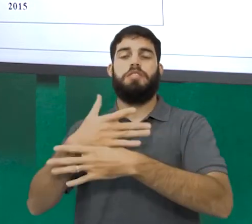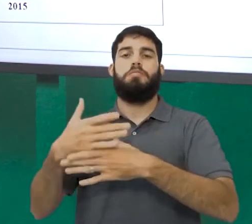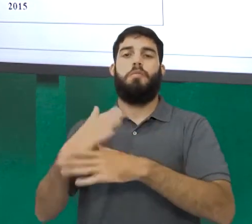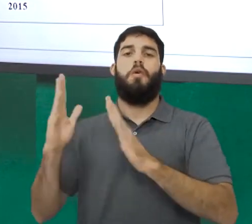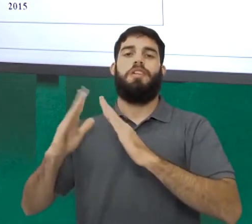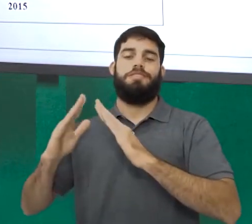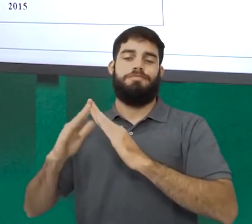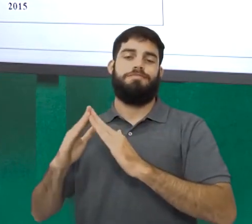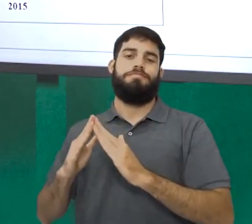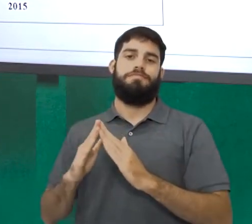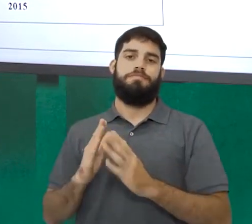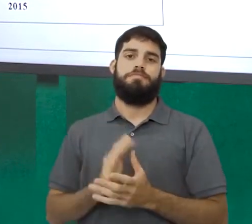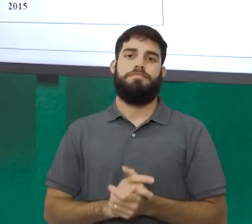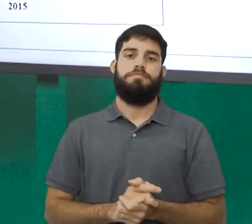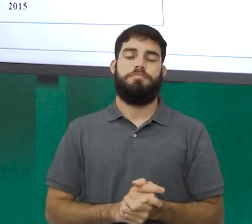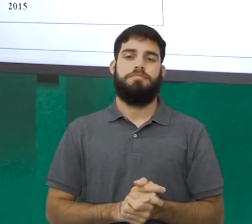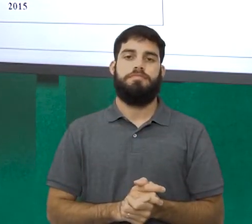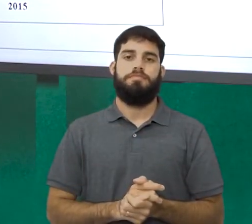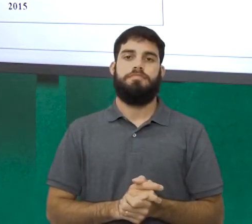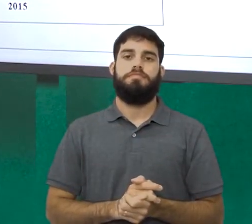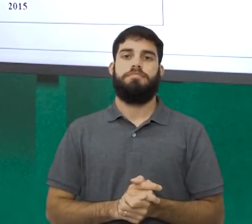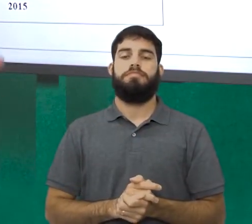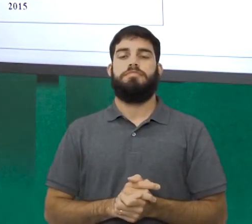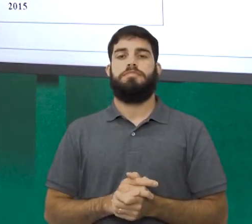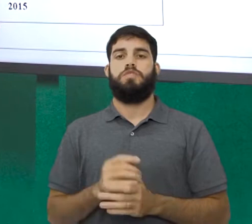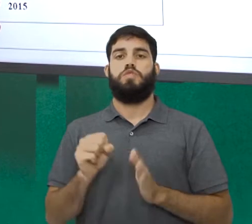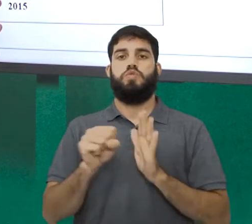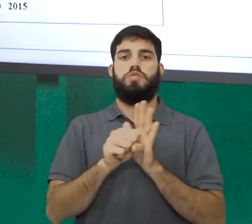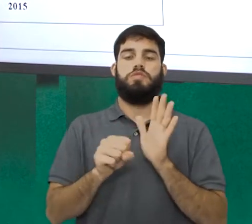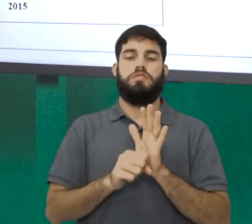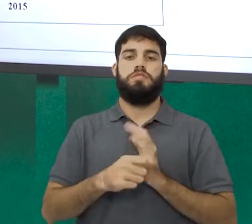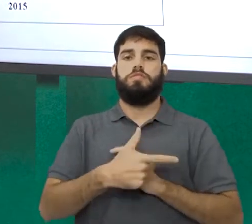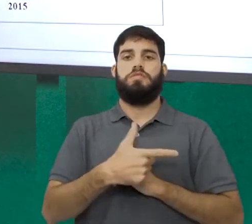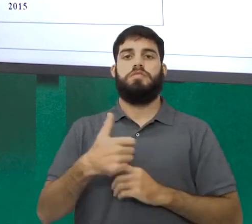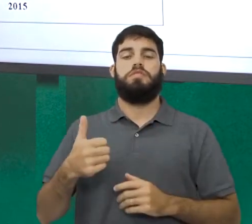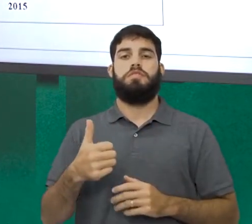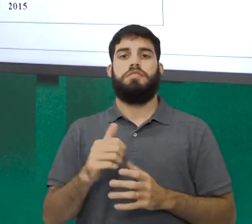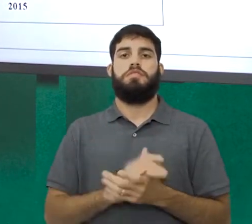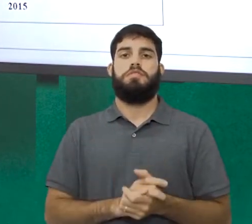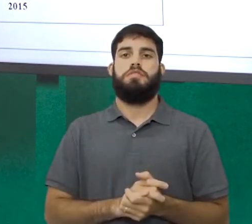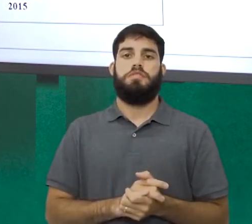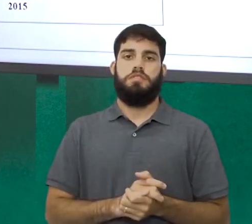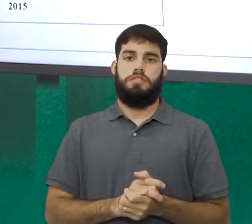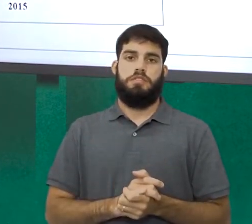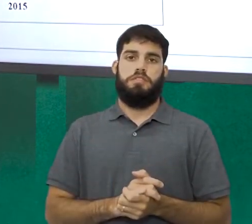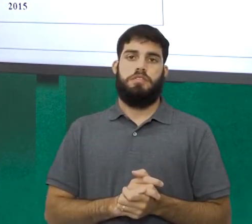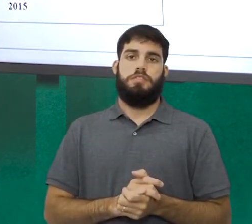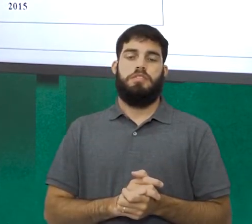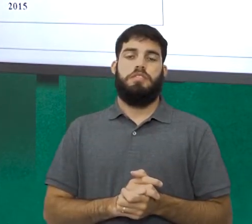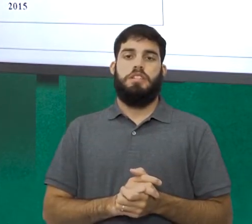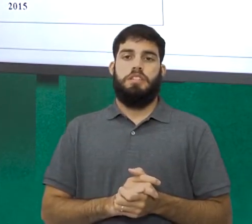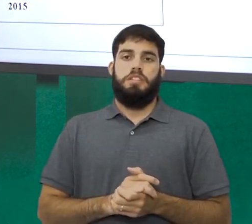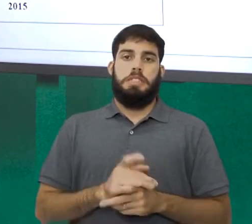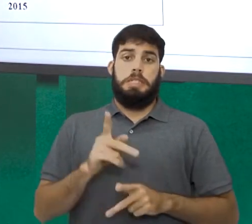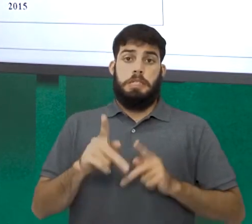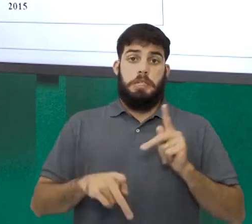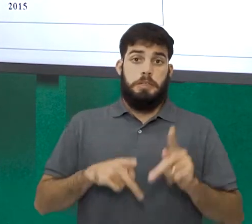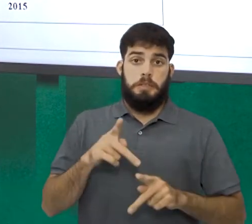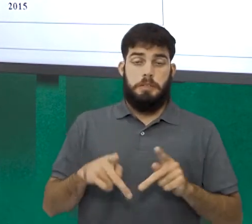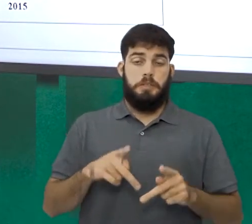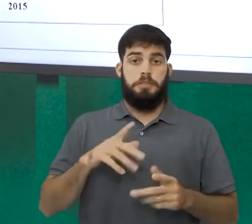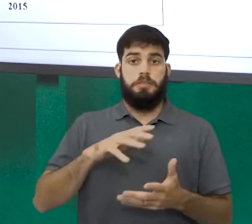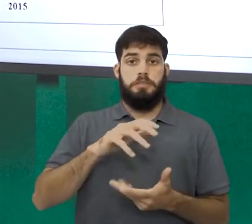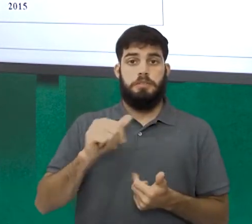momento, sobretudo no início do século XXI, a população mundial, sim, está, em sua maioria,